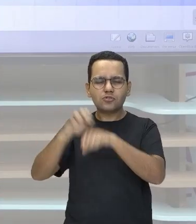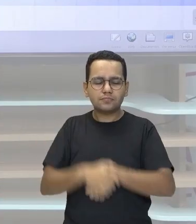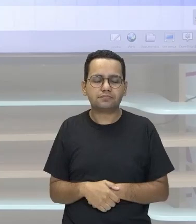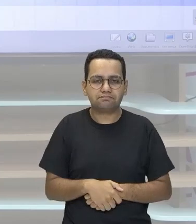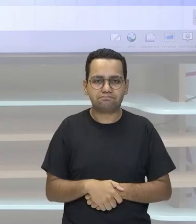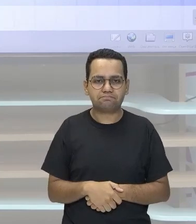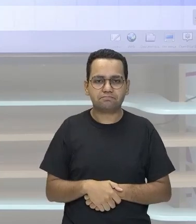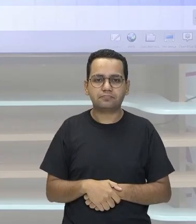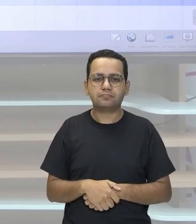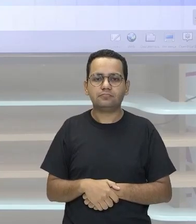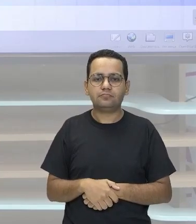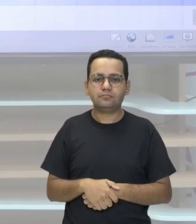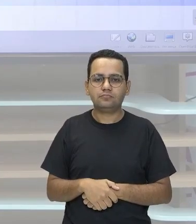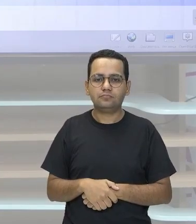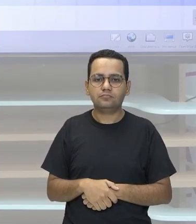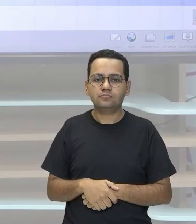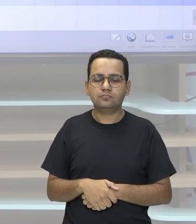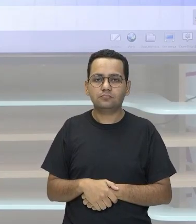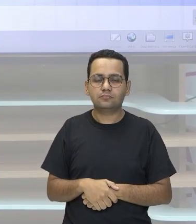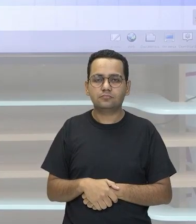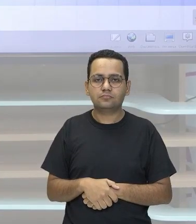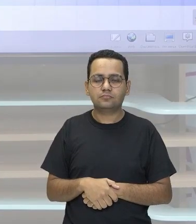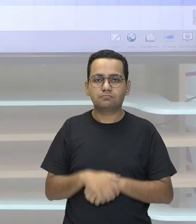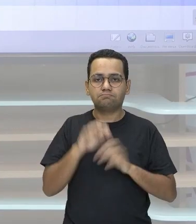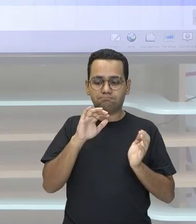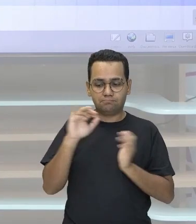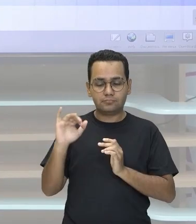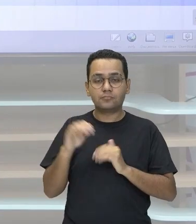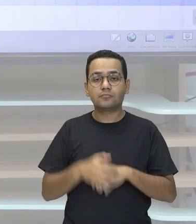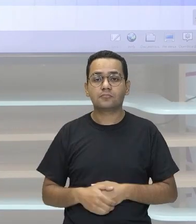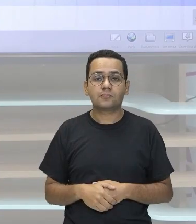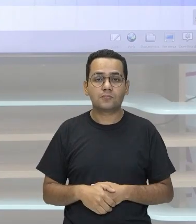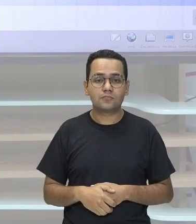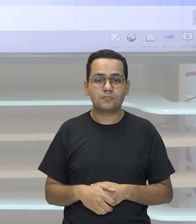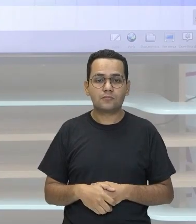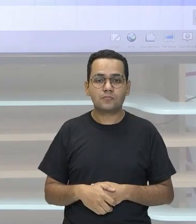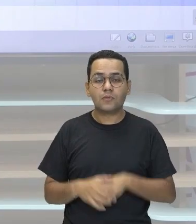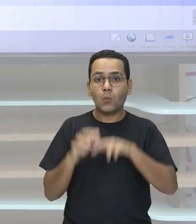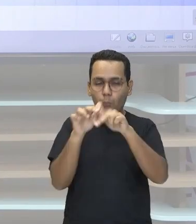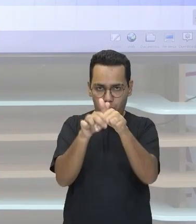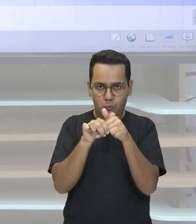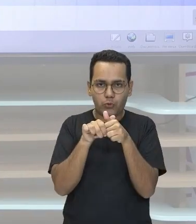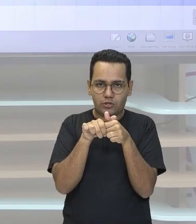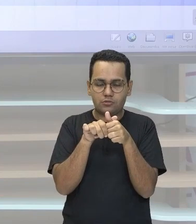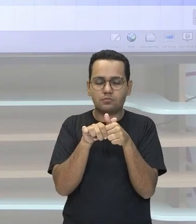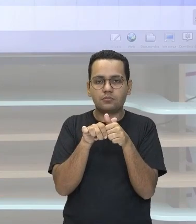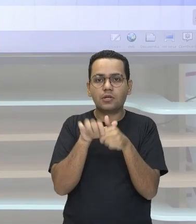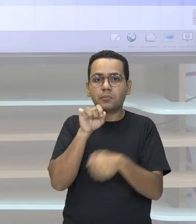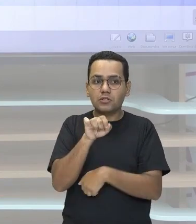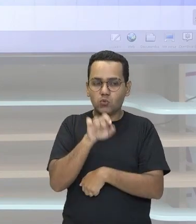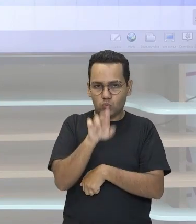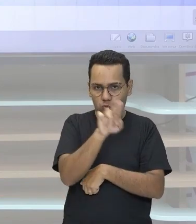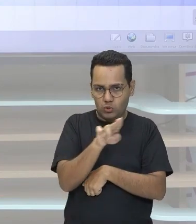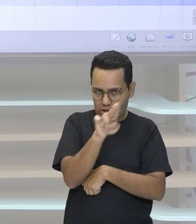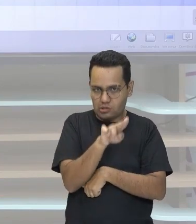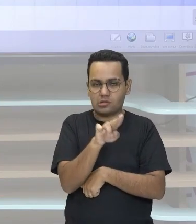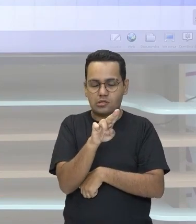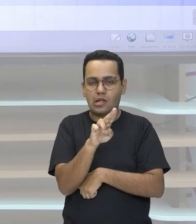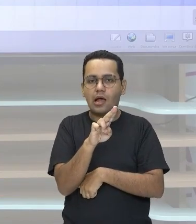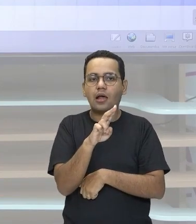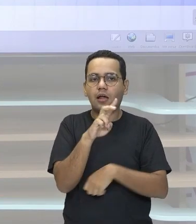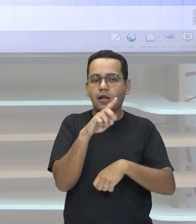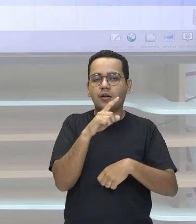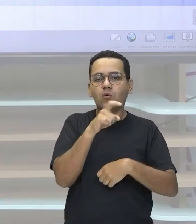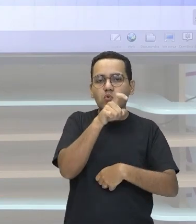você trabalhar com uma notação científica Você tem que estar atento a esse detalhe Um número